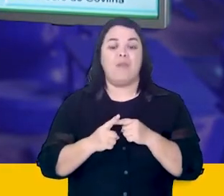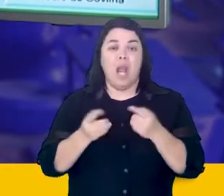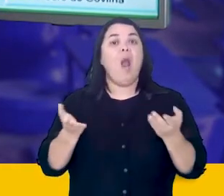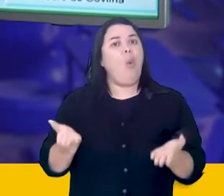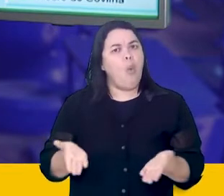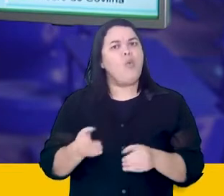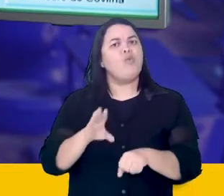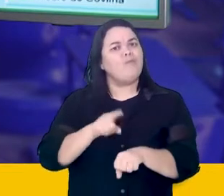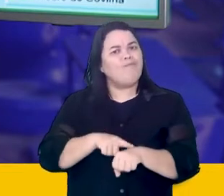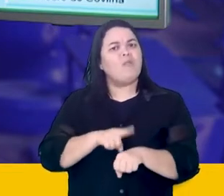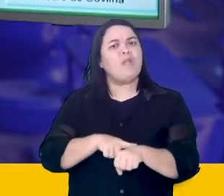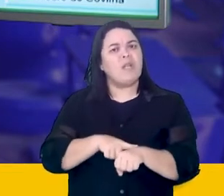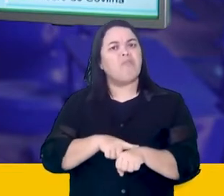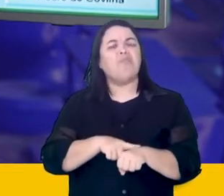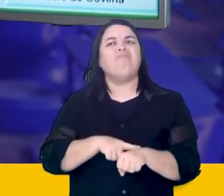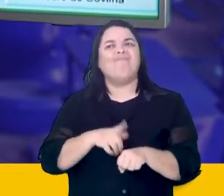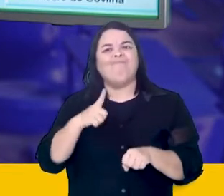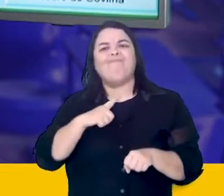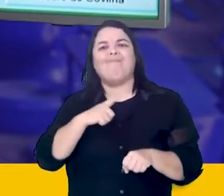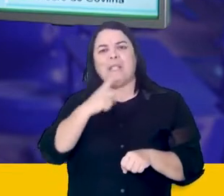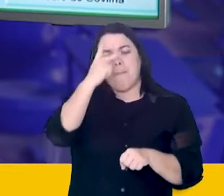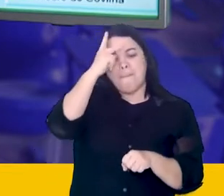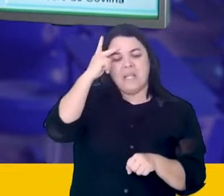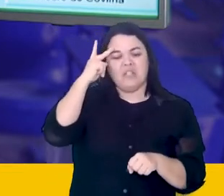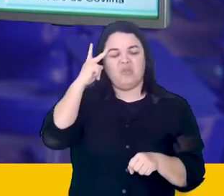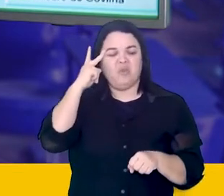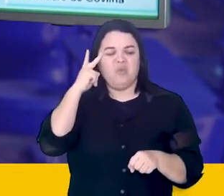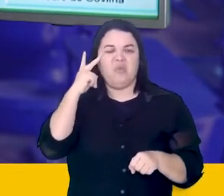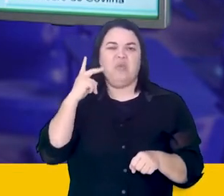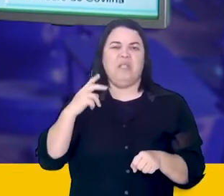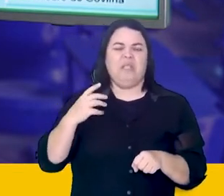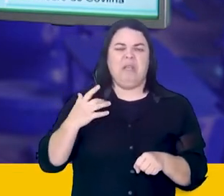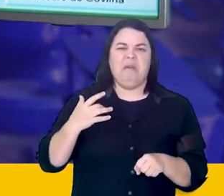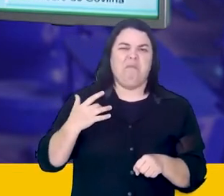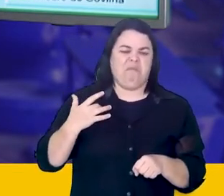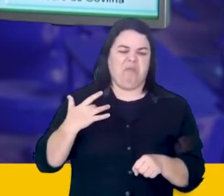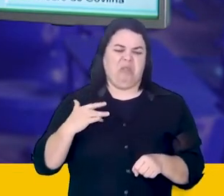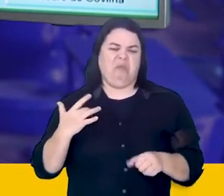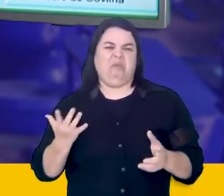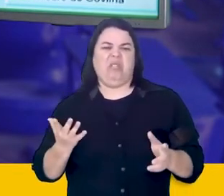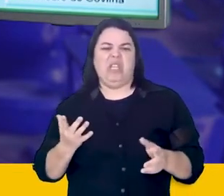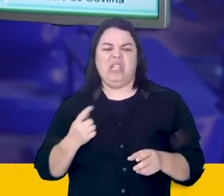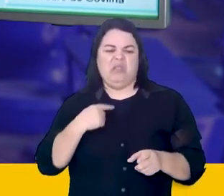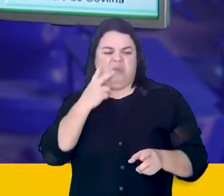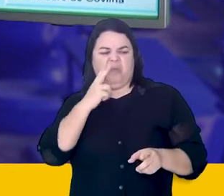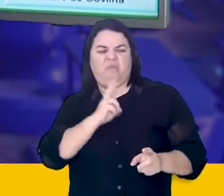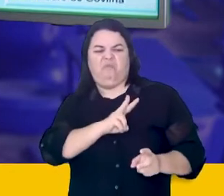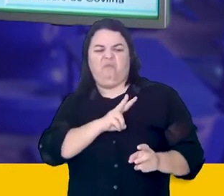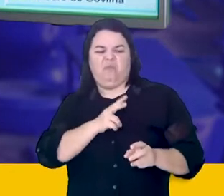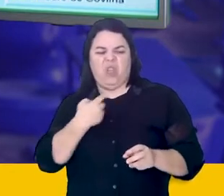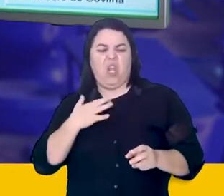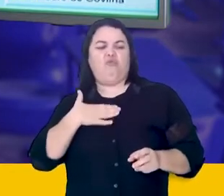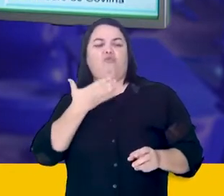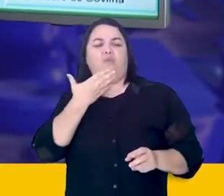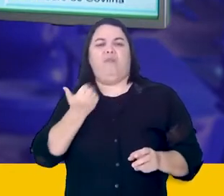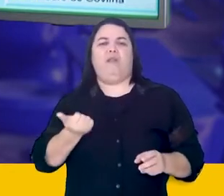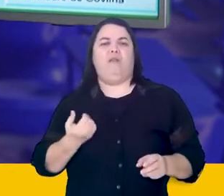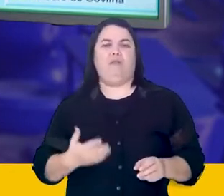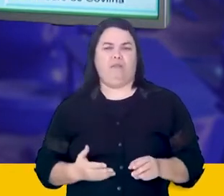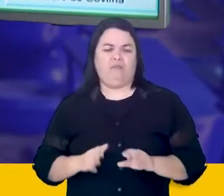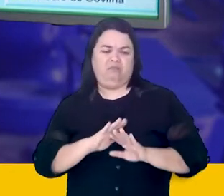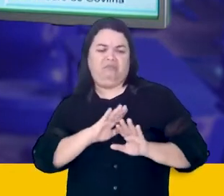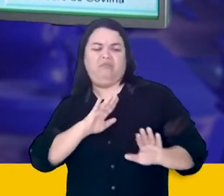ainda prevalece entre muitos a questão do racismo e de olhar uma sociedade melhor do que a outra.